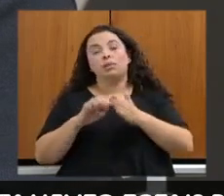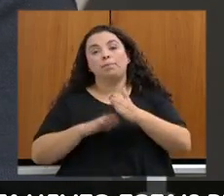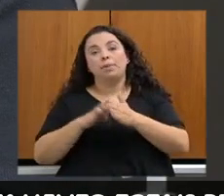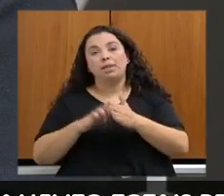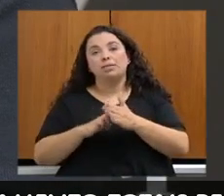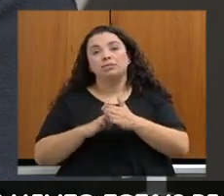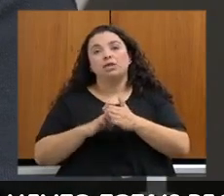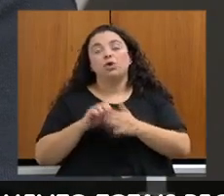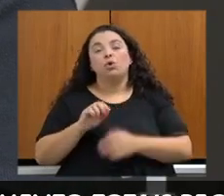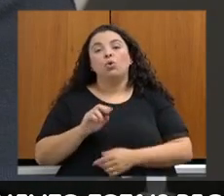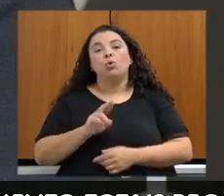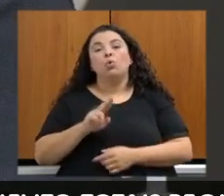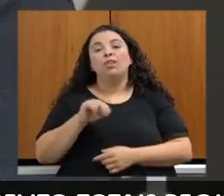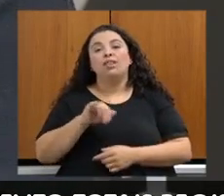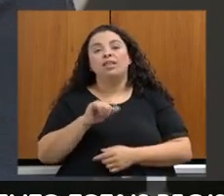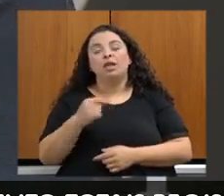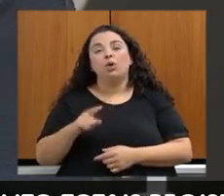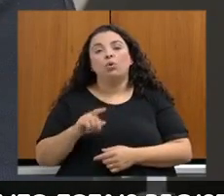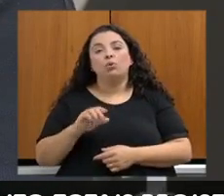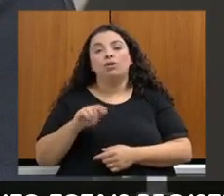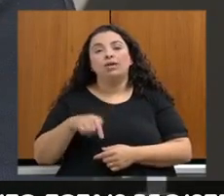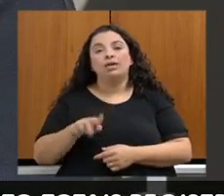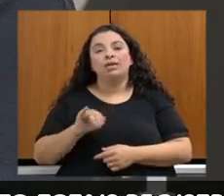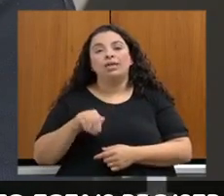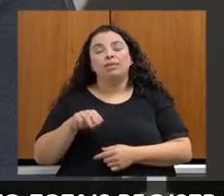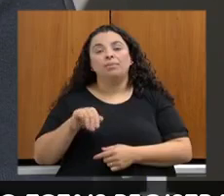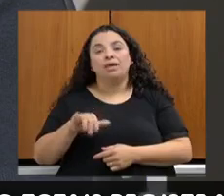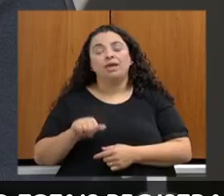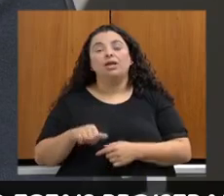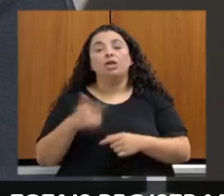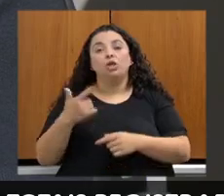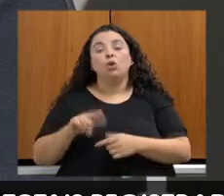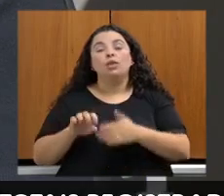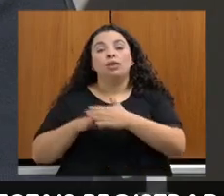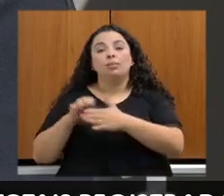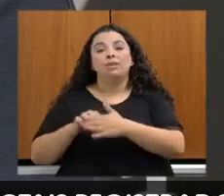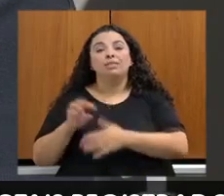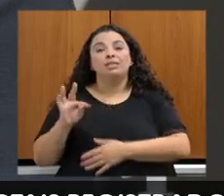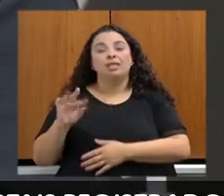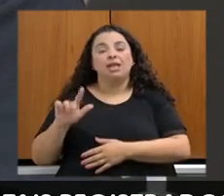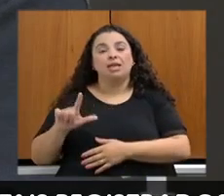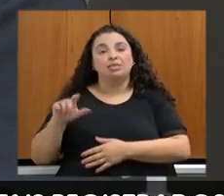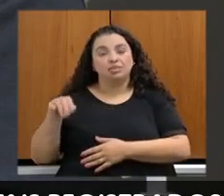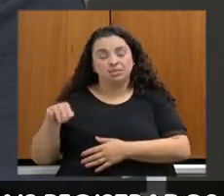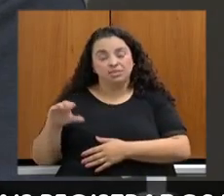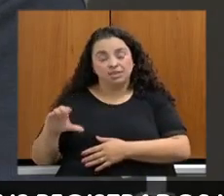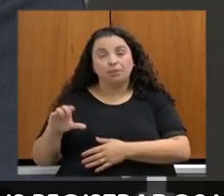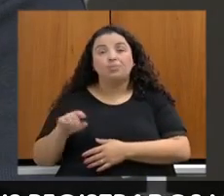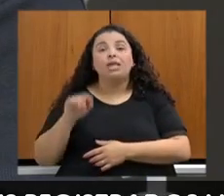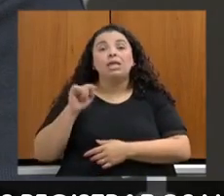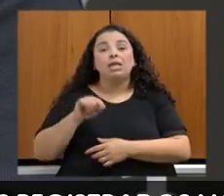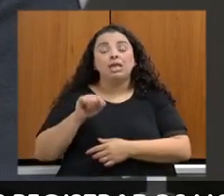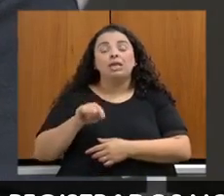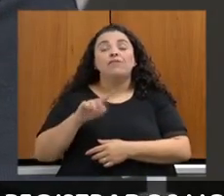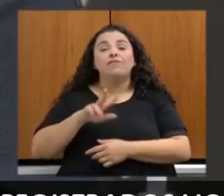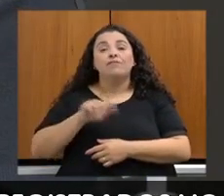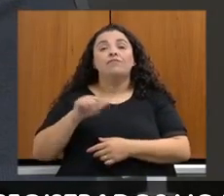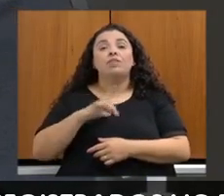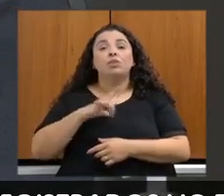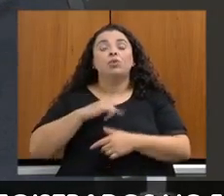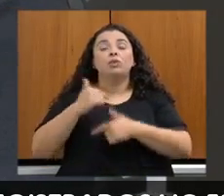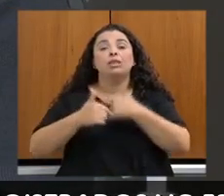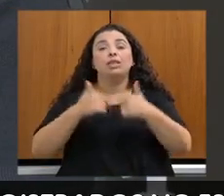Minas e a TNC, junto com o trabalho que é desenvolvido no Conservador da Mantiqueira, onde lá a gente vai ter um trabalho